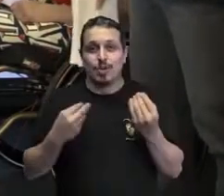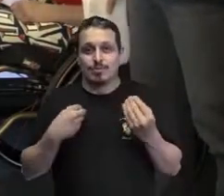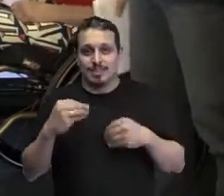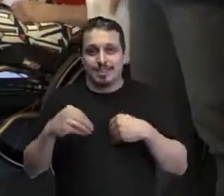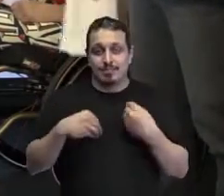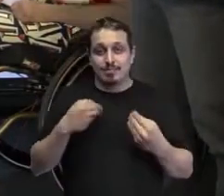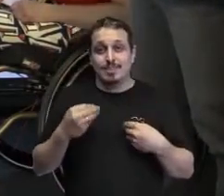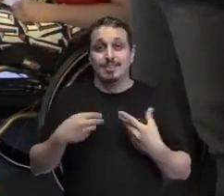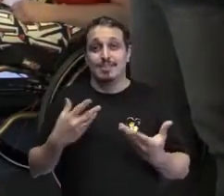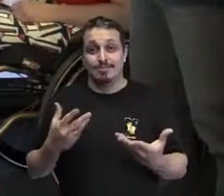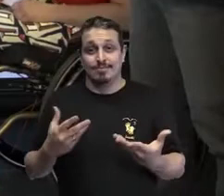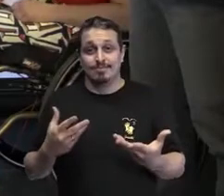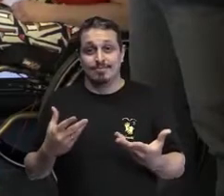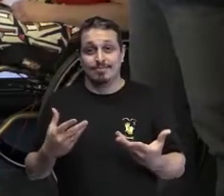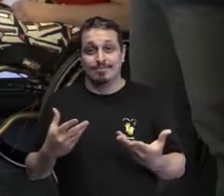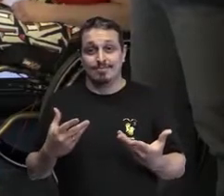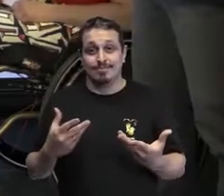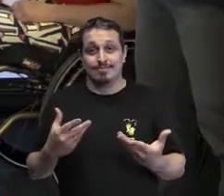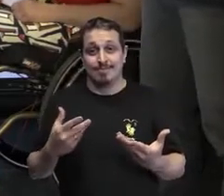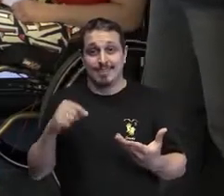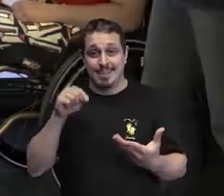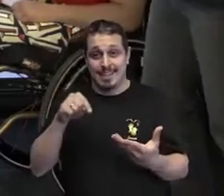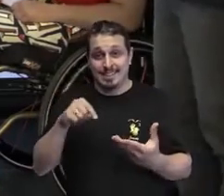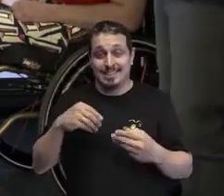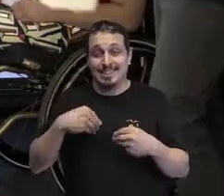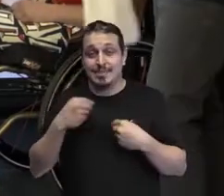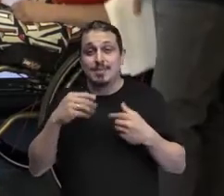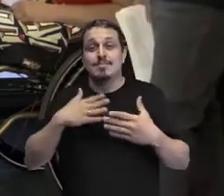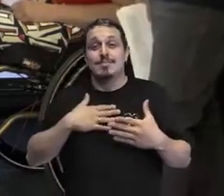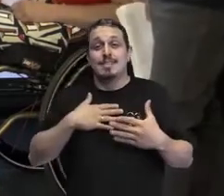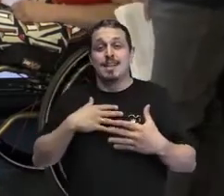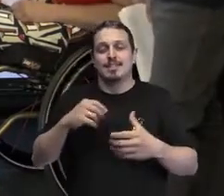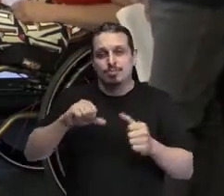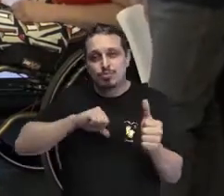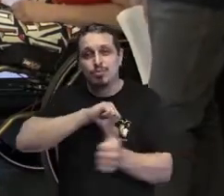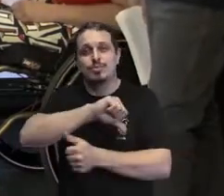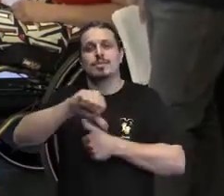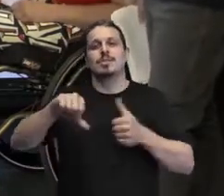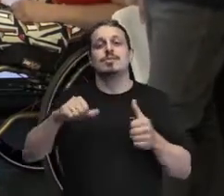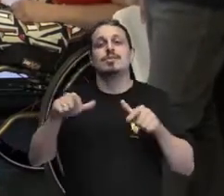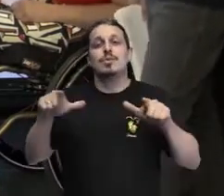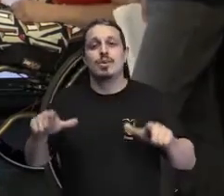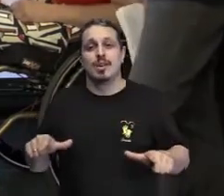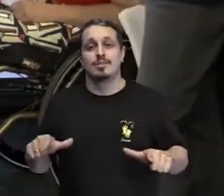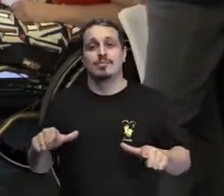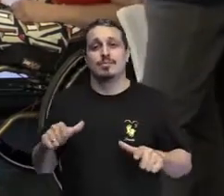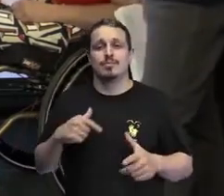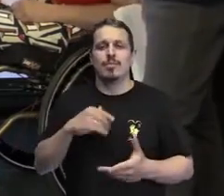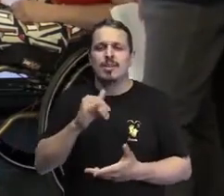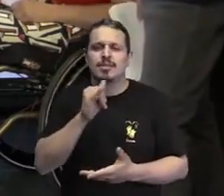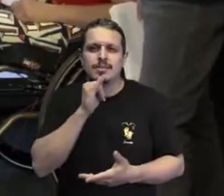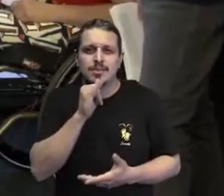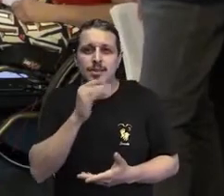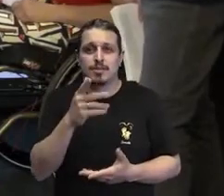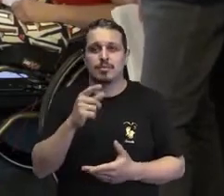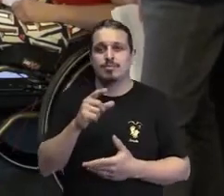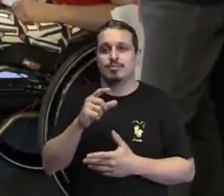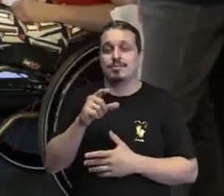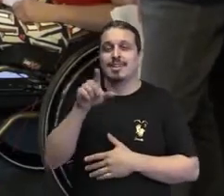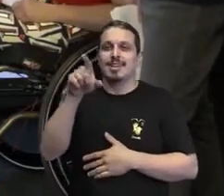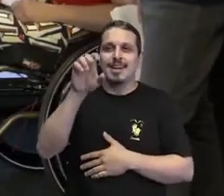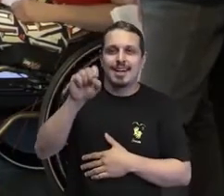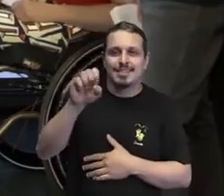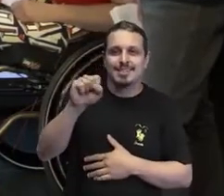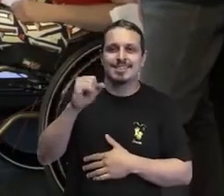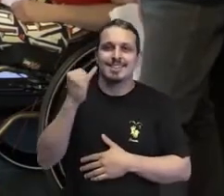se você sente que já mudou, né. Isabela e Samuel são jovenzinhos, mas Lívia também já está no grupo dos 30